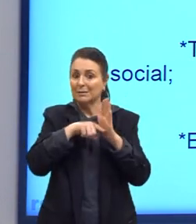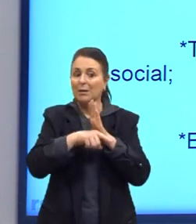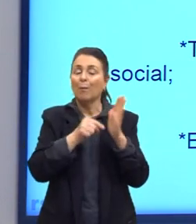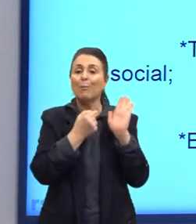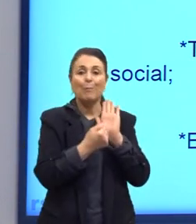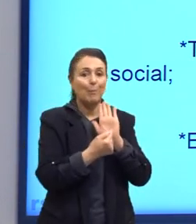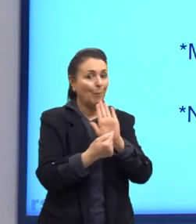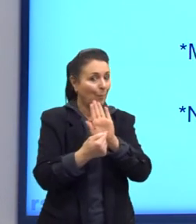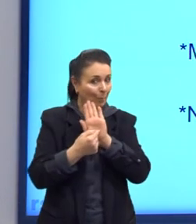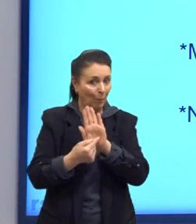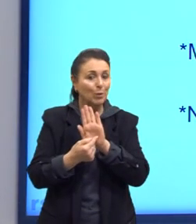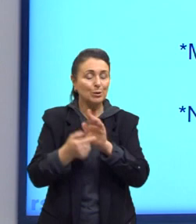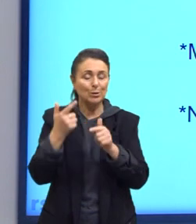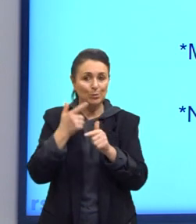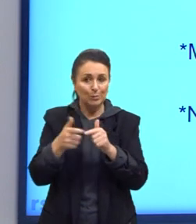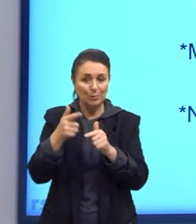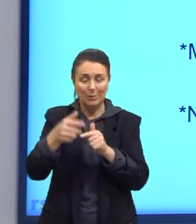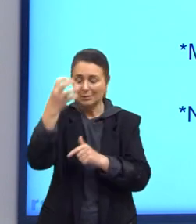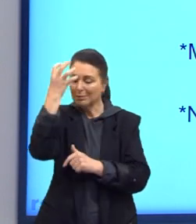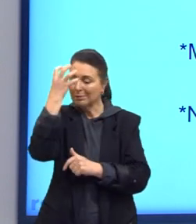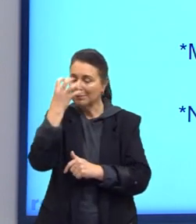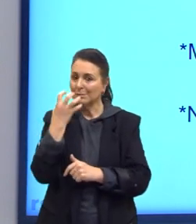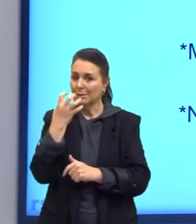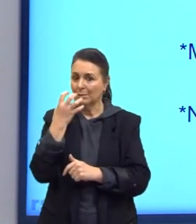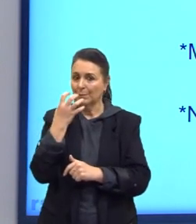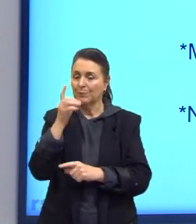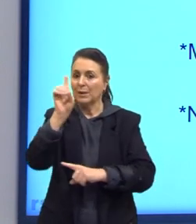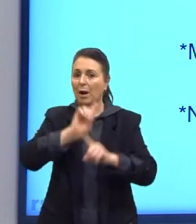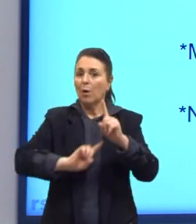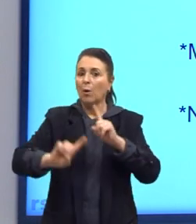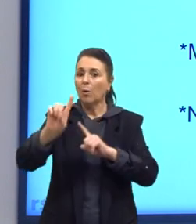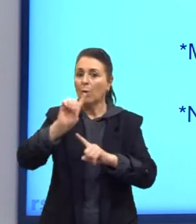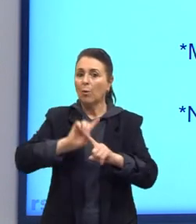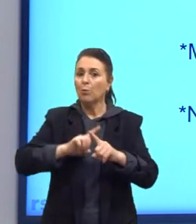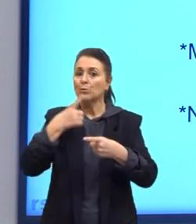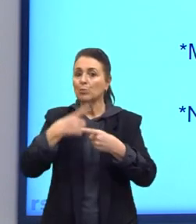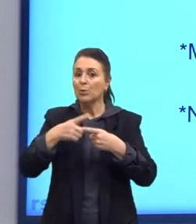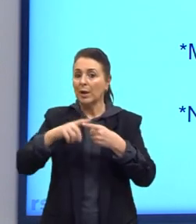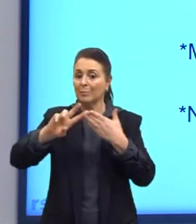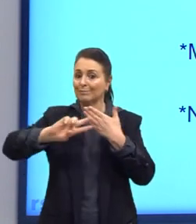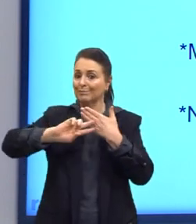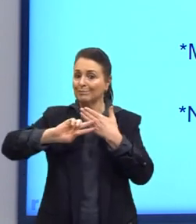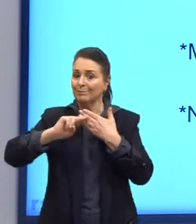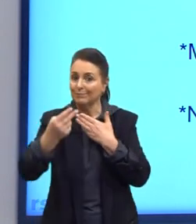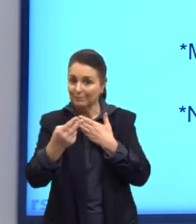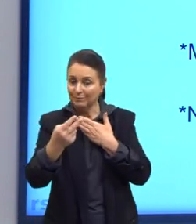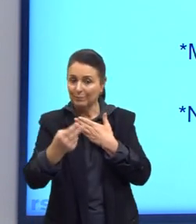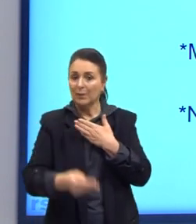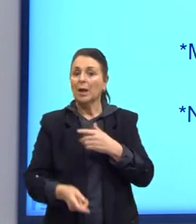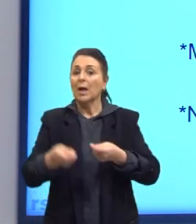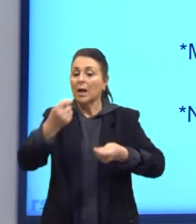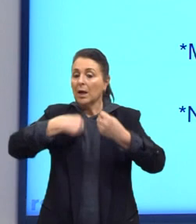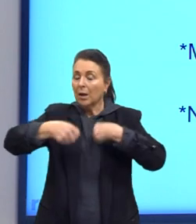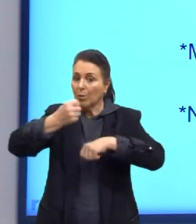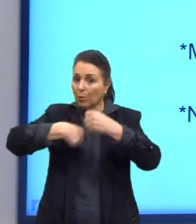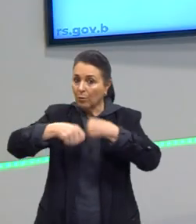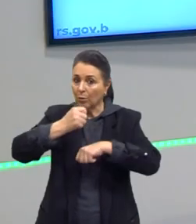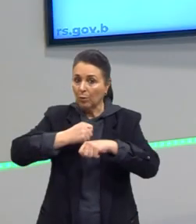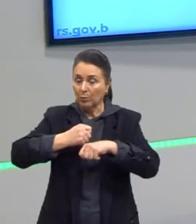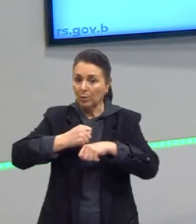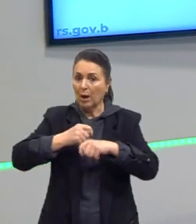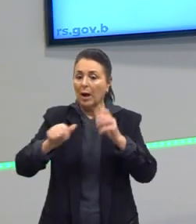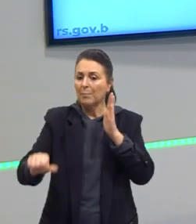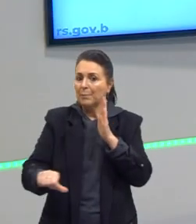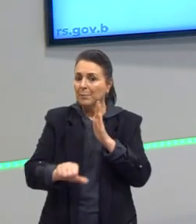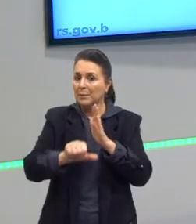apresentam para nós. Algumas consequências econômicas, acho que a primeira delas é humana,